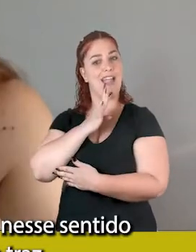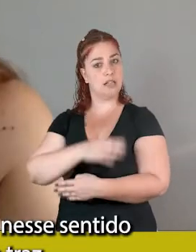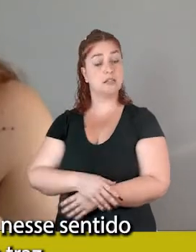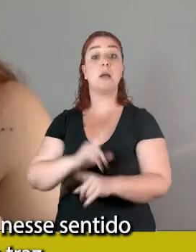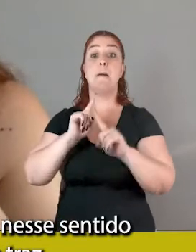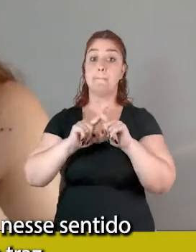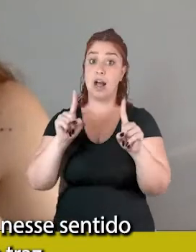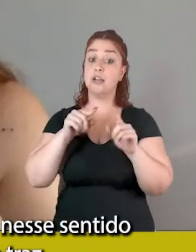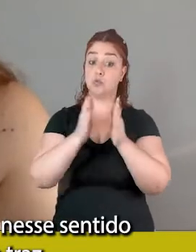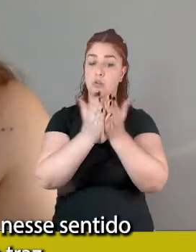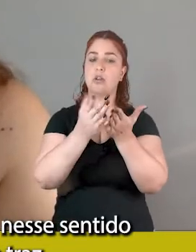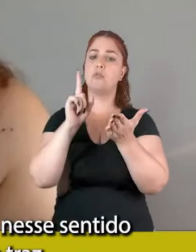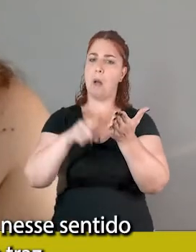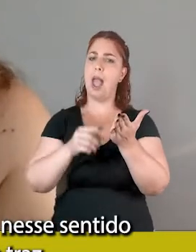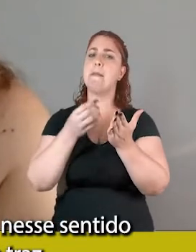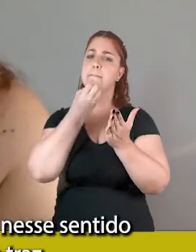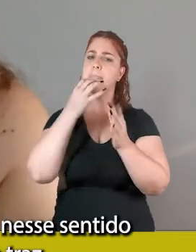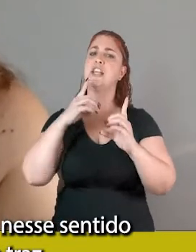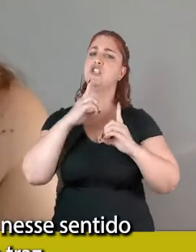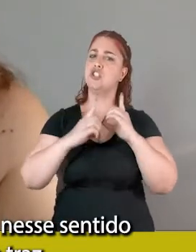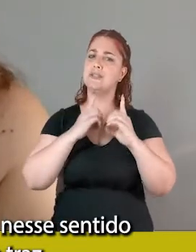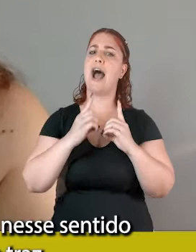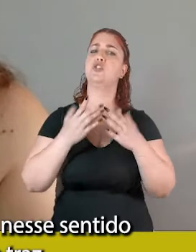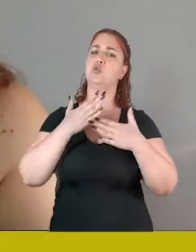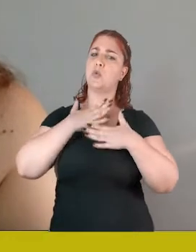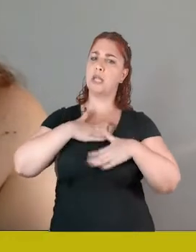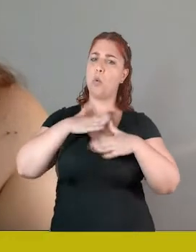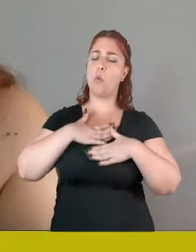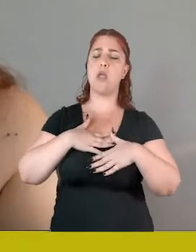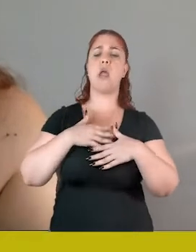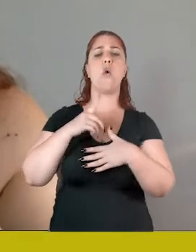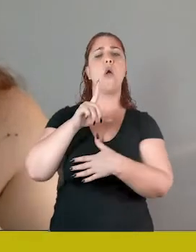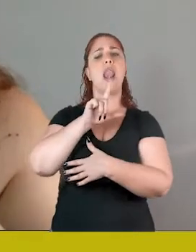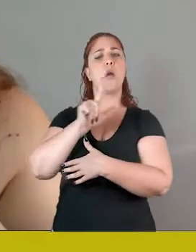livro é bem didático nesse sentido, e eu acho que ele traz